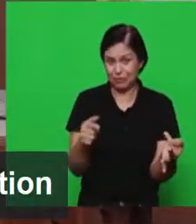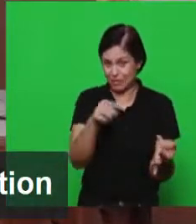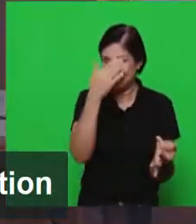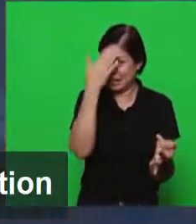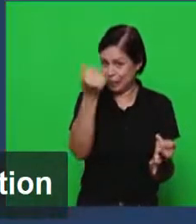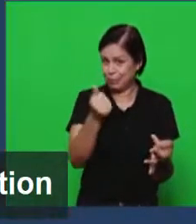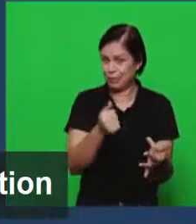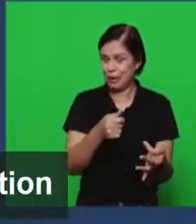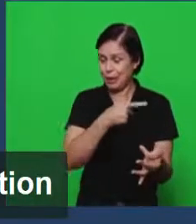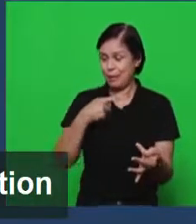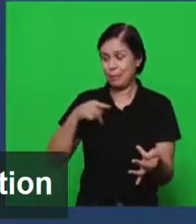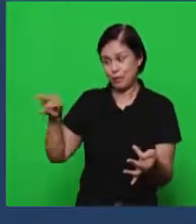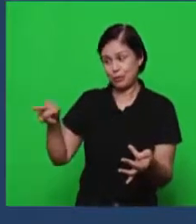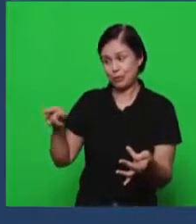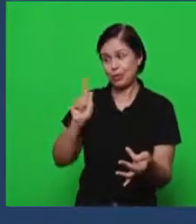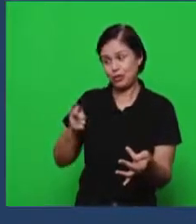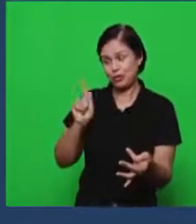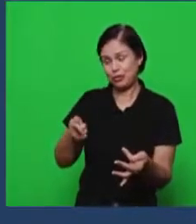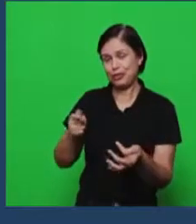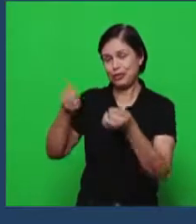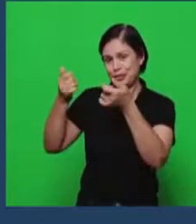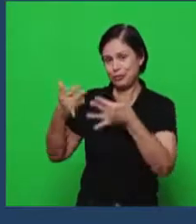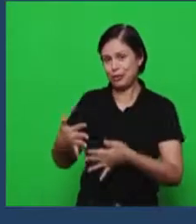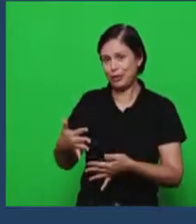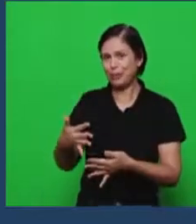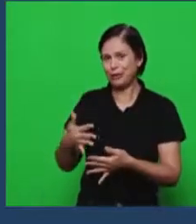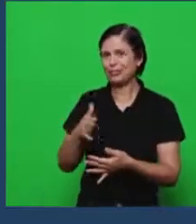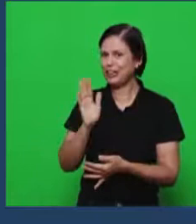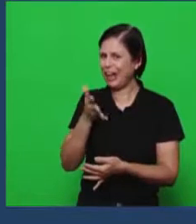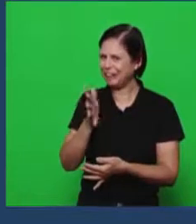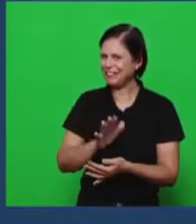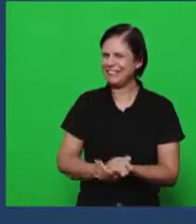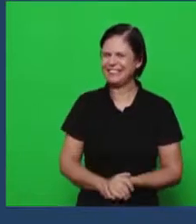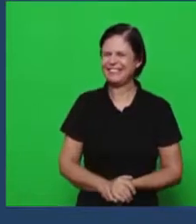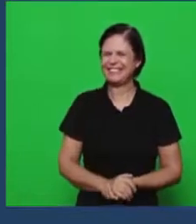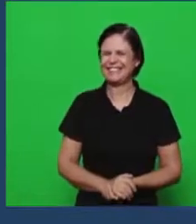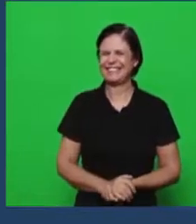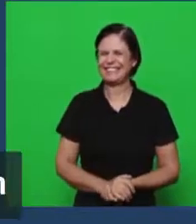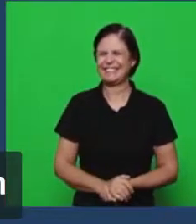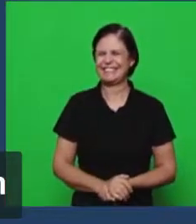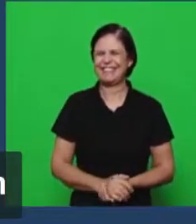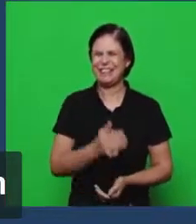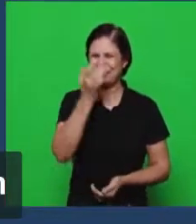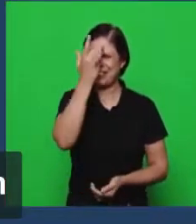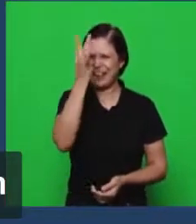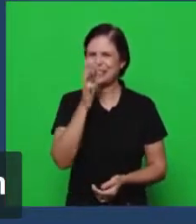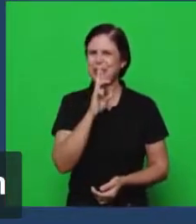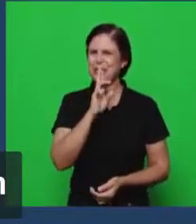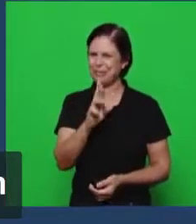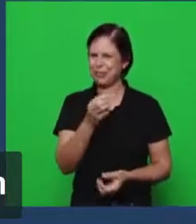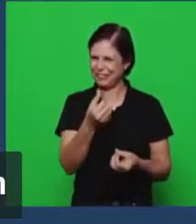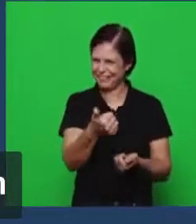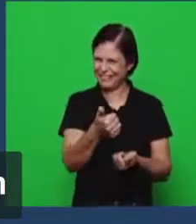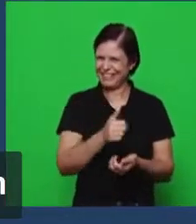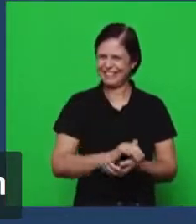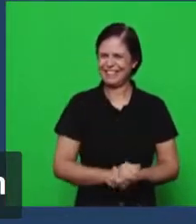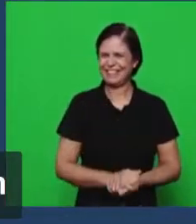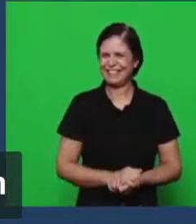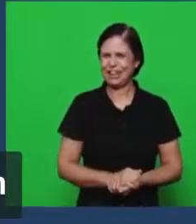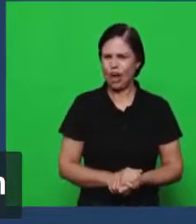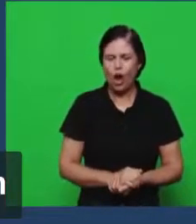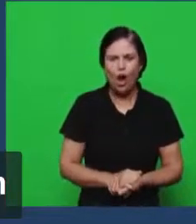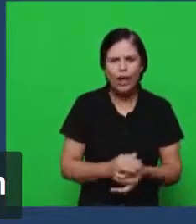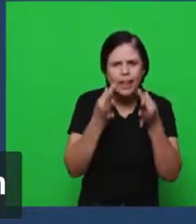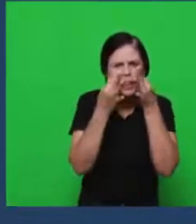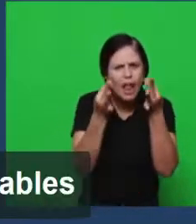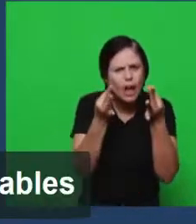a explicação anterior vai encontrar rapidamente essa resposta a esta pergunta então prestem